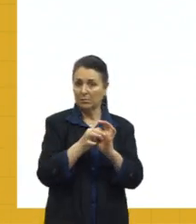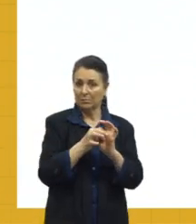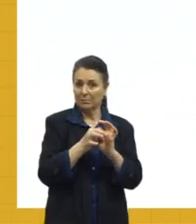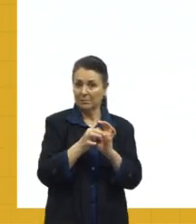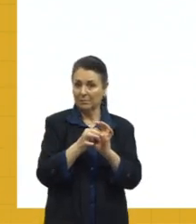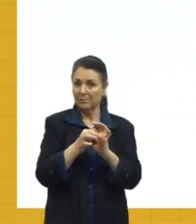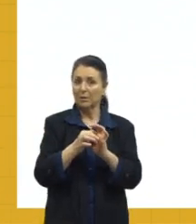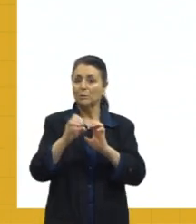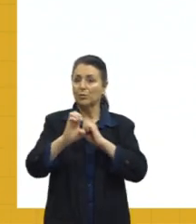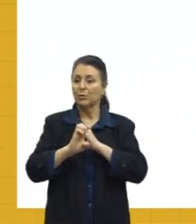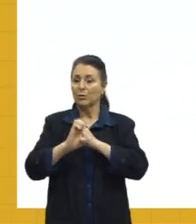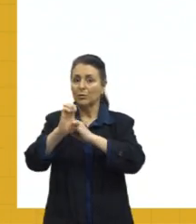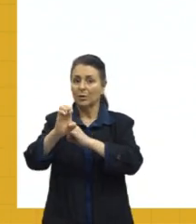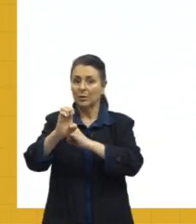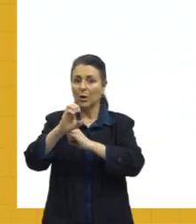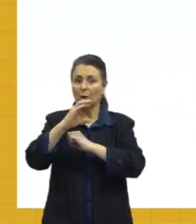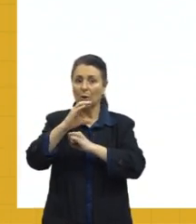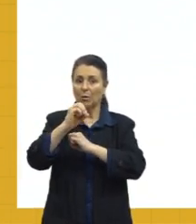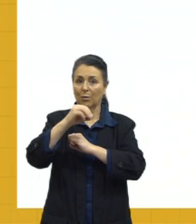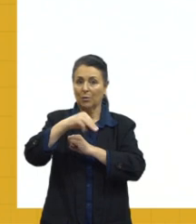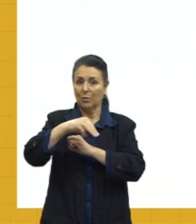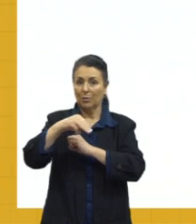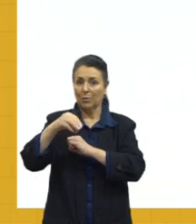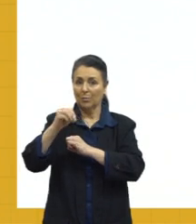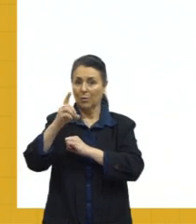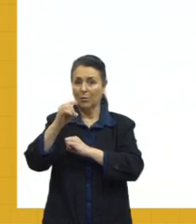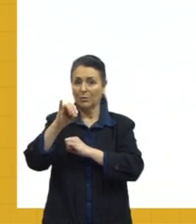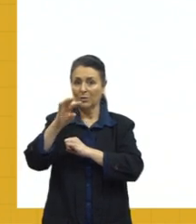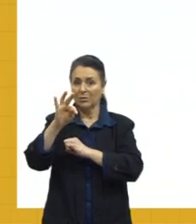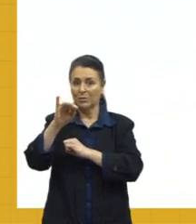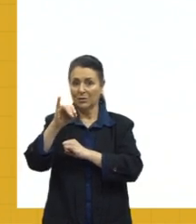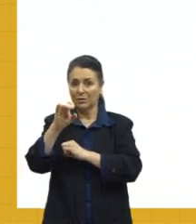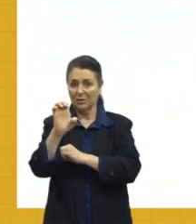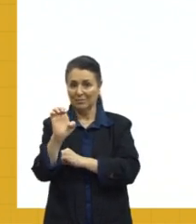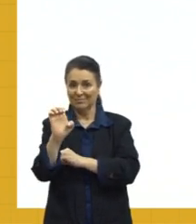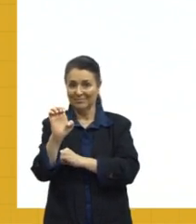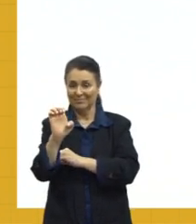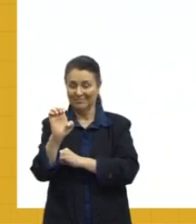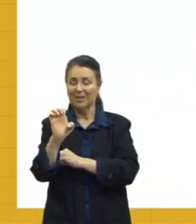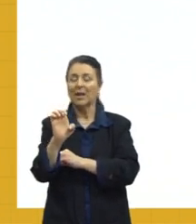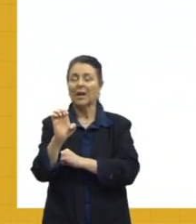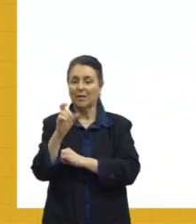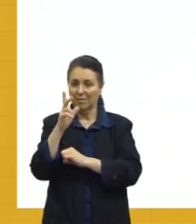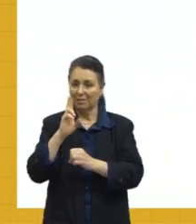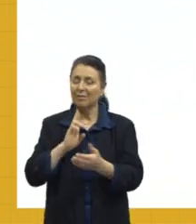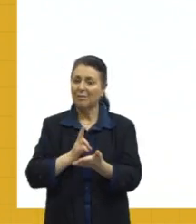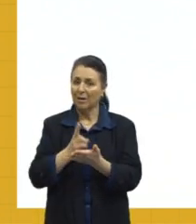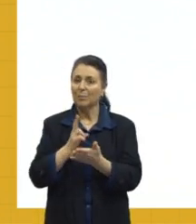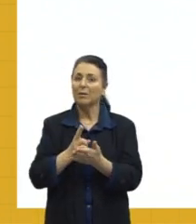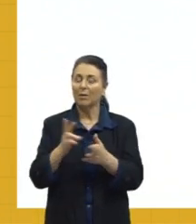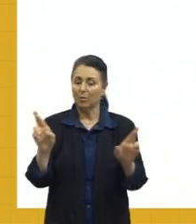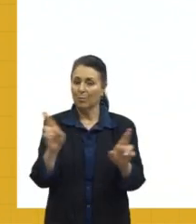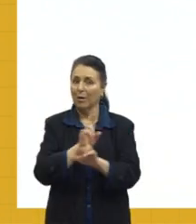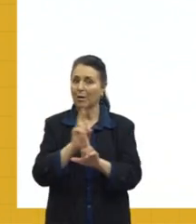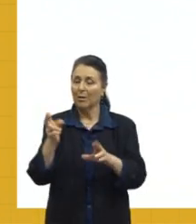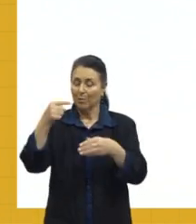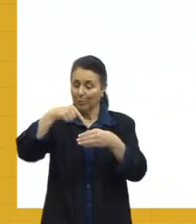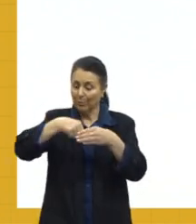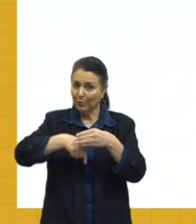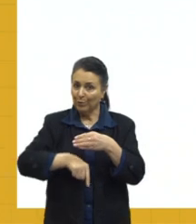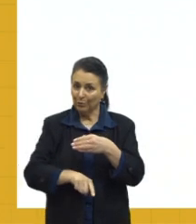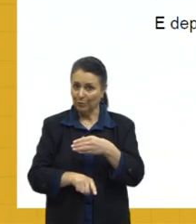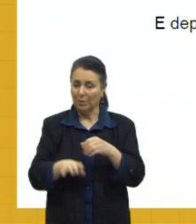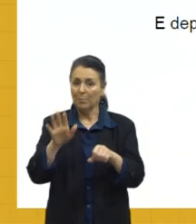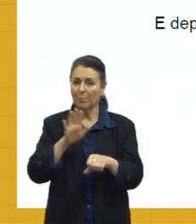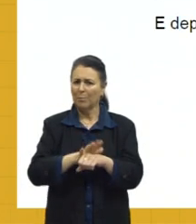de exportação de commodities, isso é importantíssimo, então a commodity sempre vai sofrer muito aí no mercado externo sobre o valor. Vamos